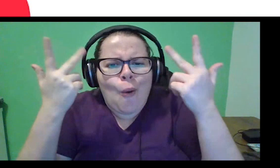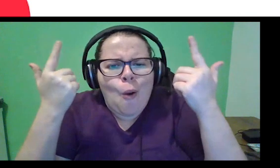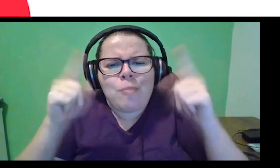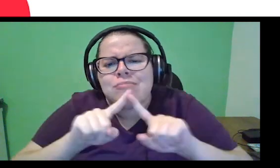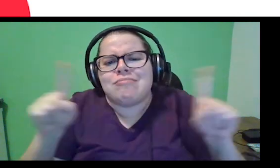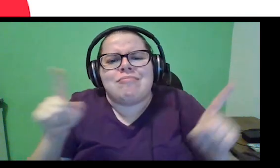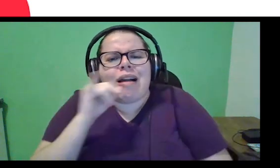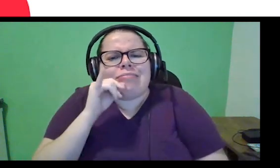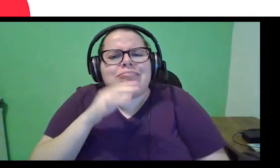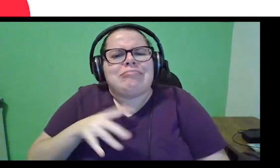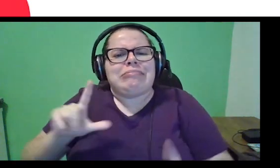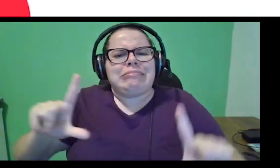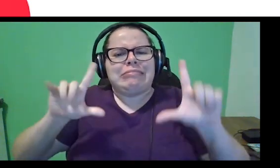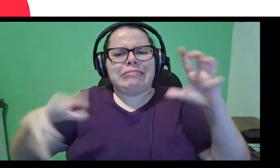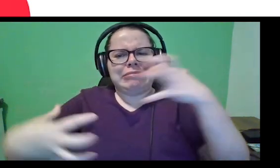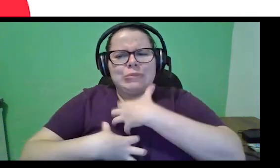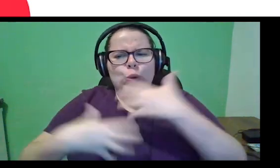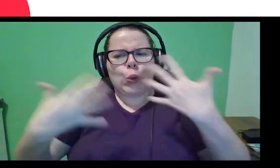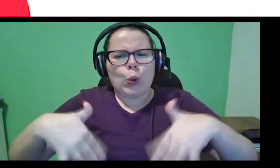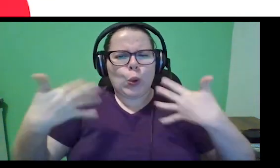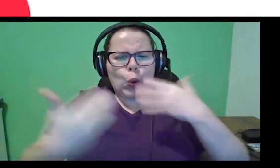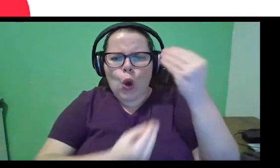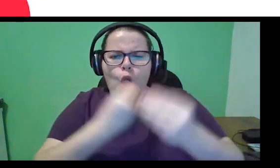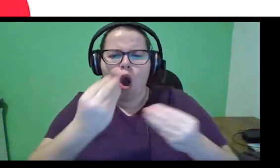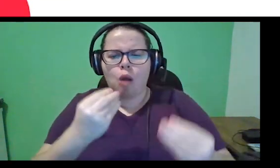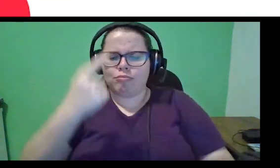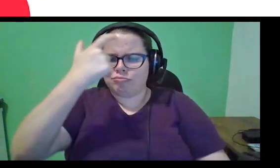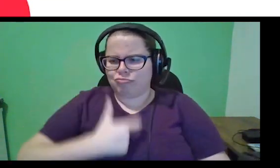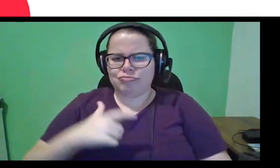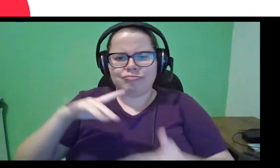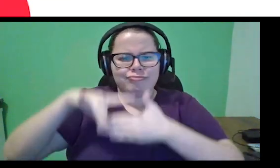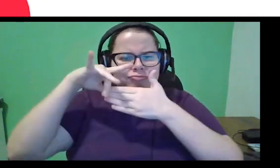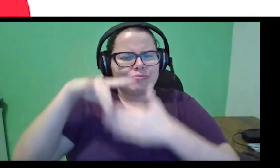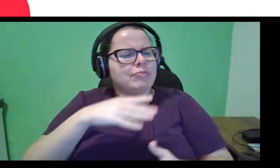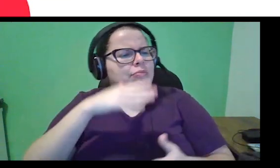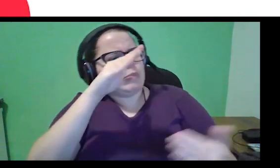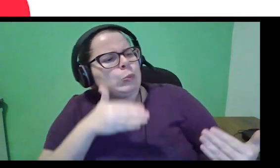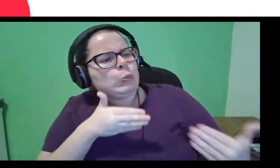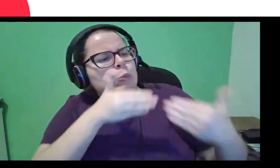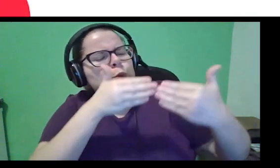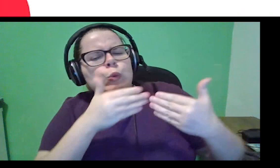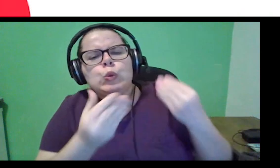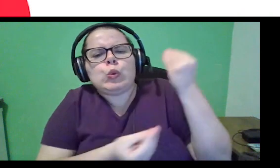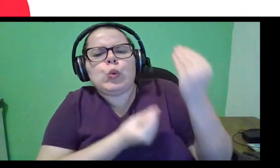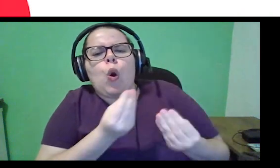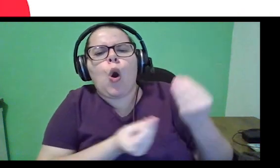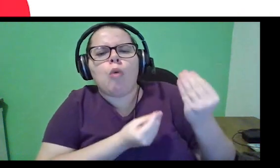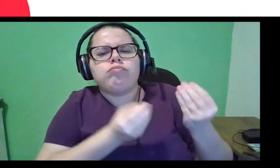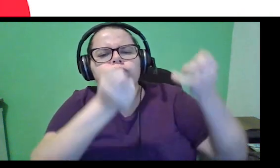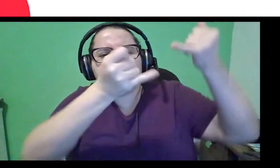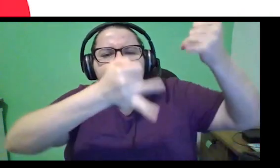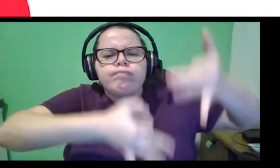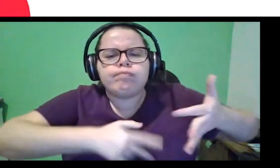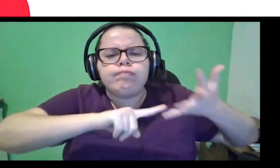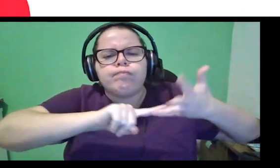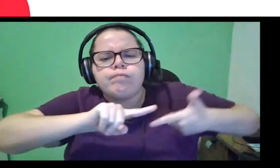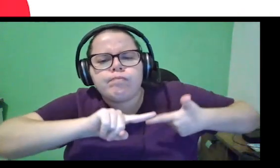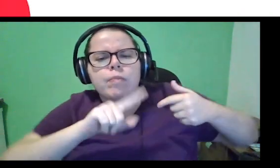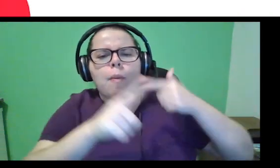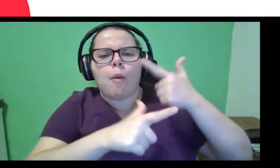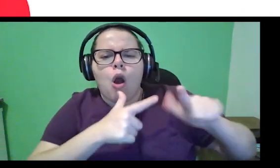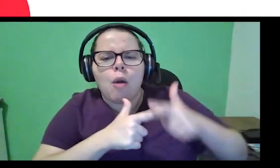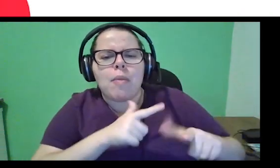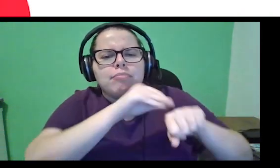mas situações mais delicadas, como que a abordagem desse líder, né? Como que ele lida com esses problemas? Quais os